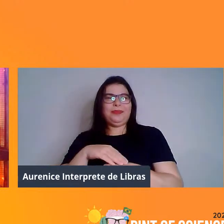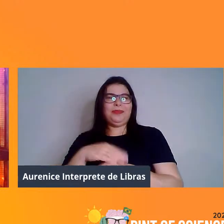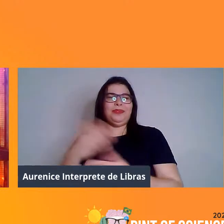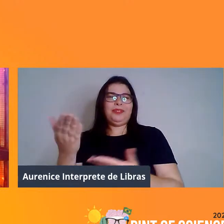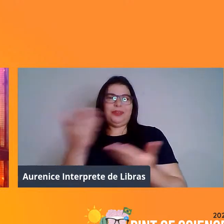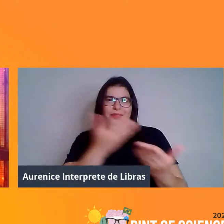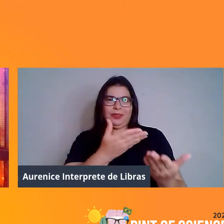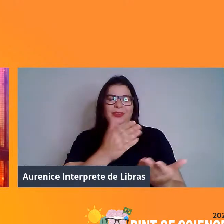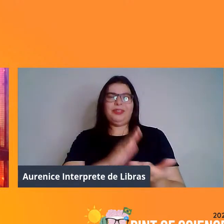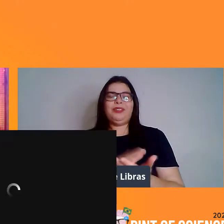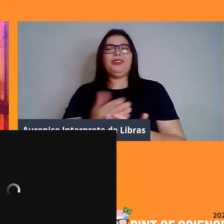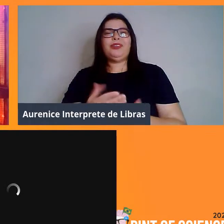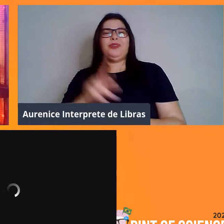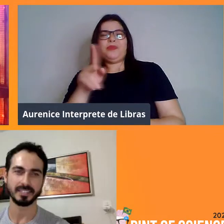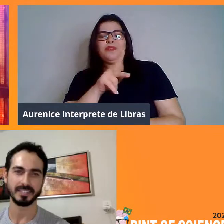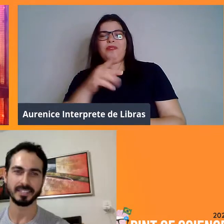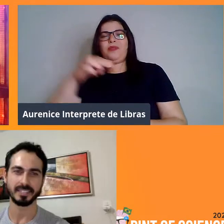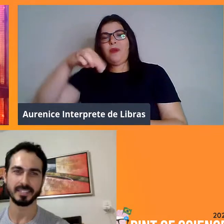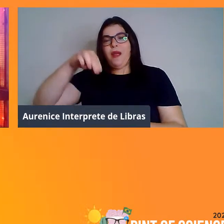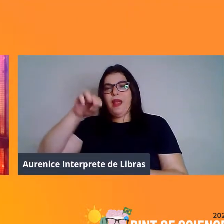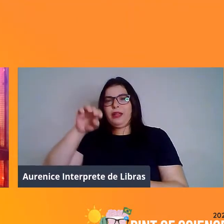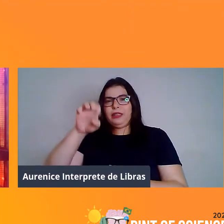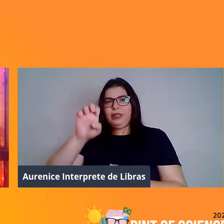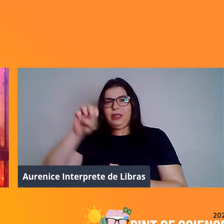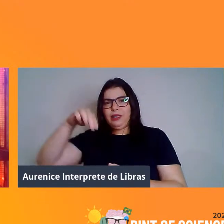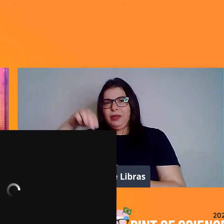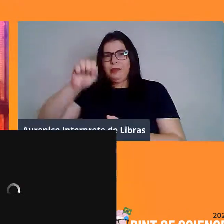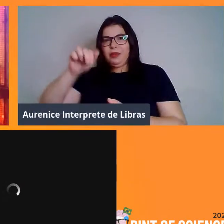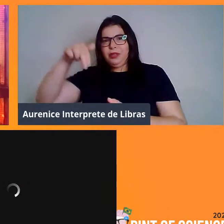Emanuel Kennedy. Emanuel, você tá aí?